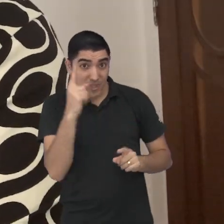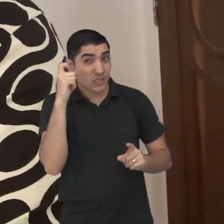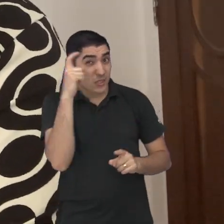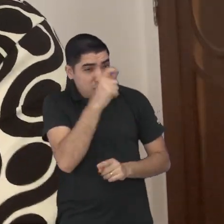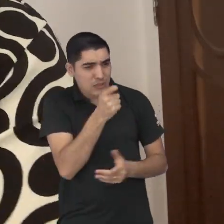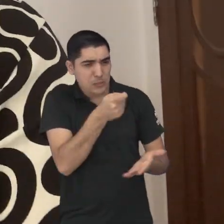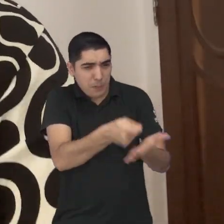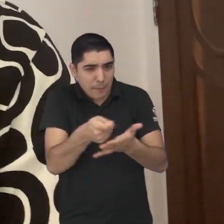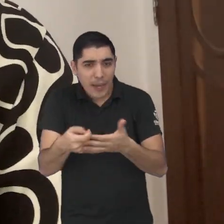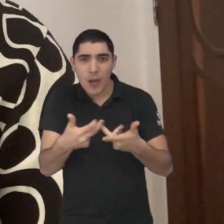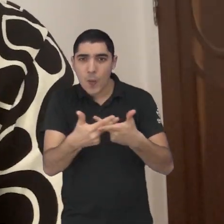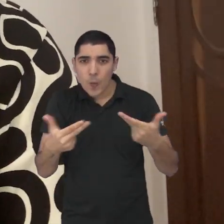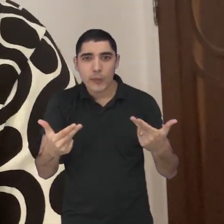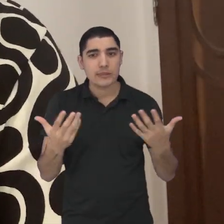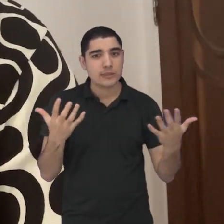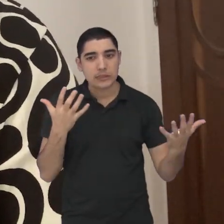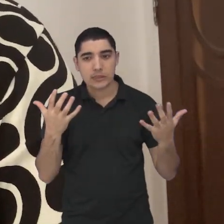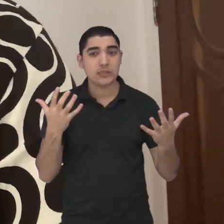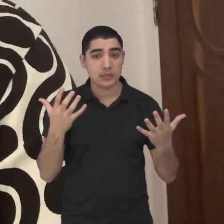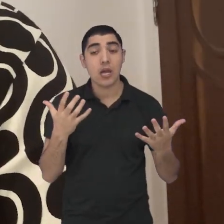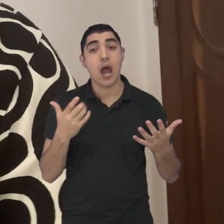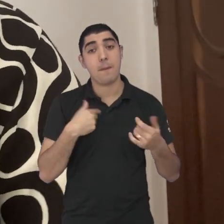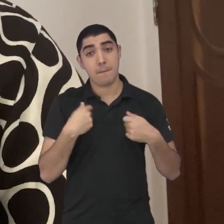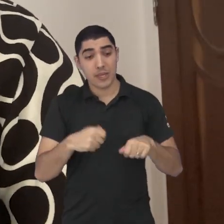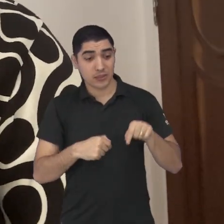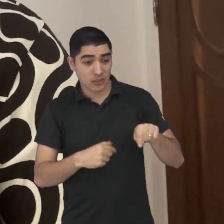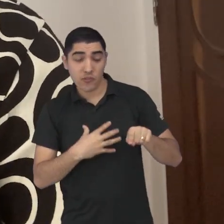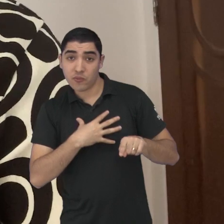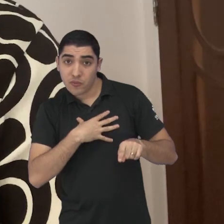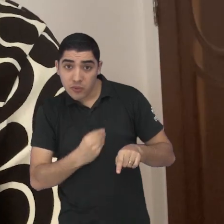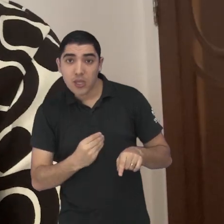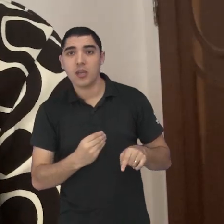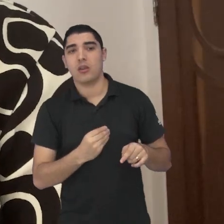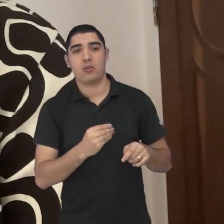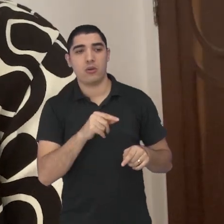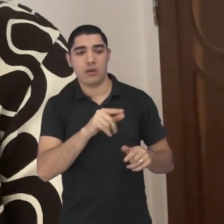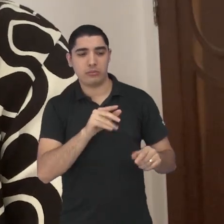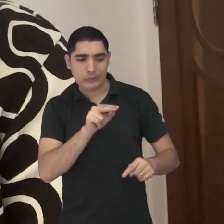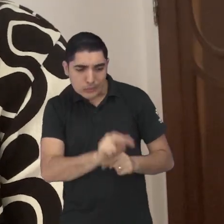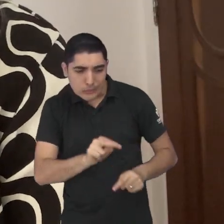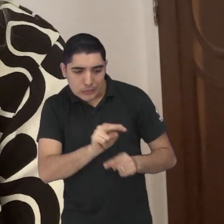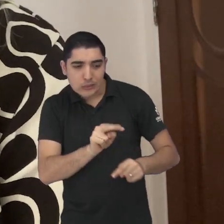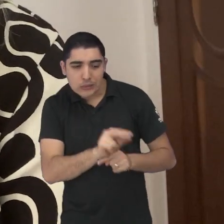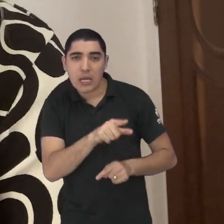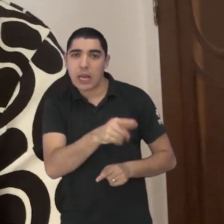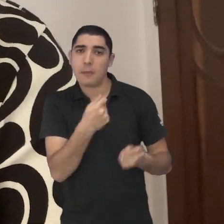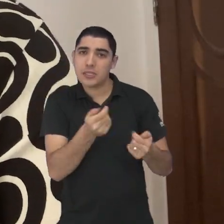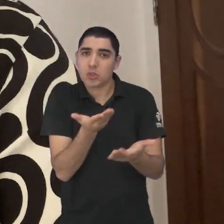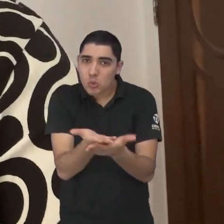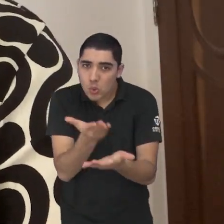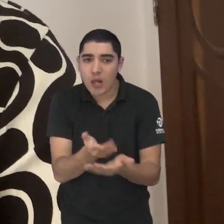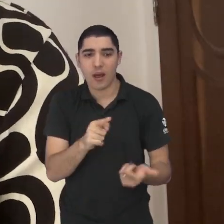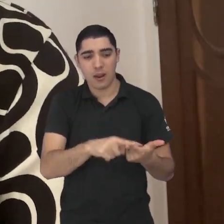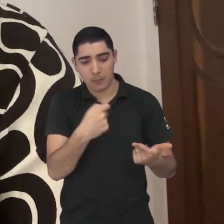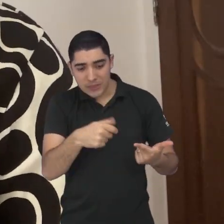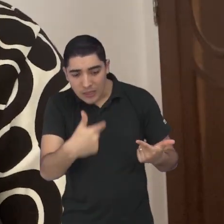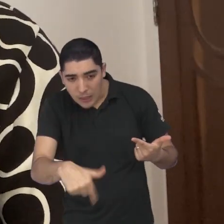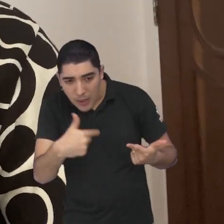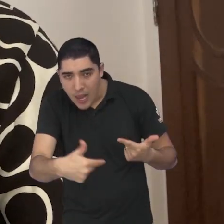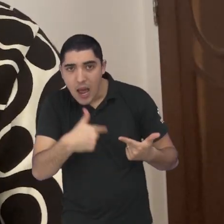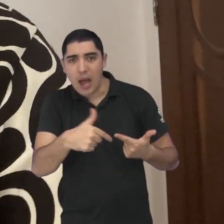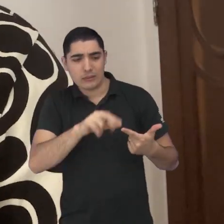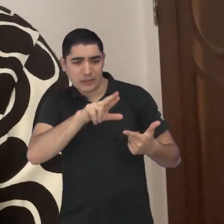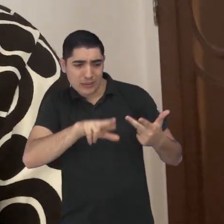financeiramente é muito complicado, você tem que fazer com que os seus filhos se formem,